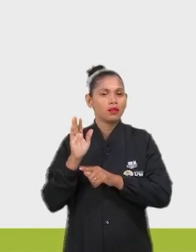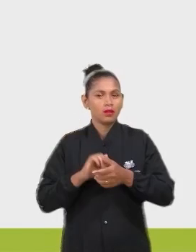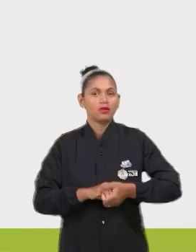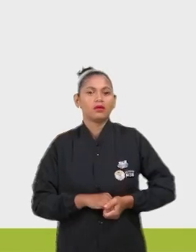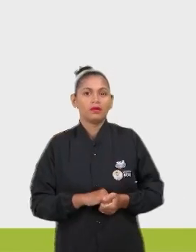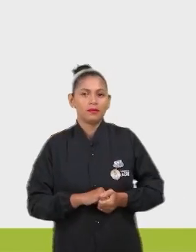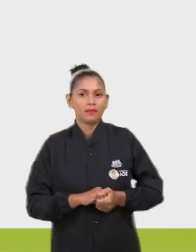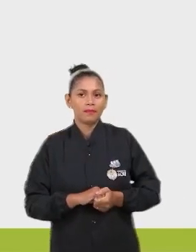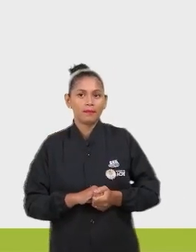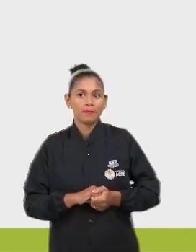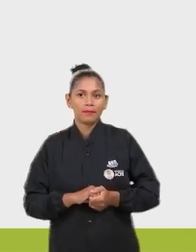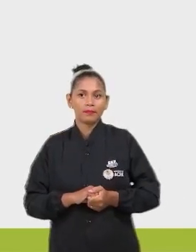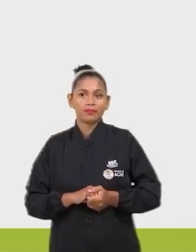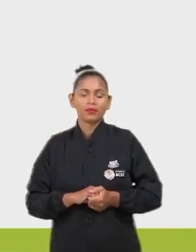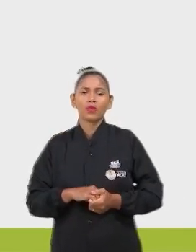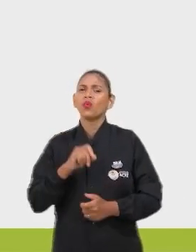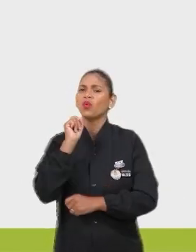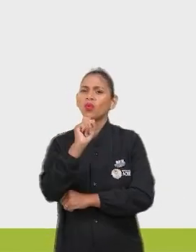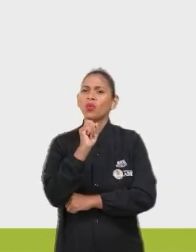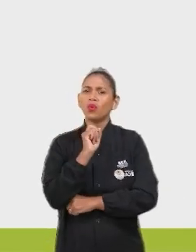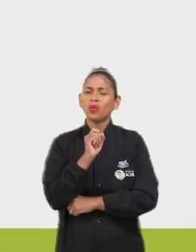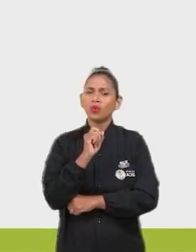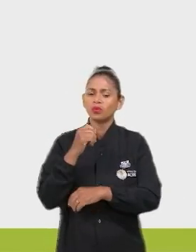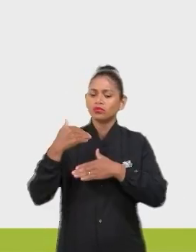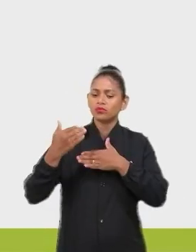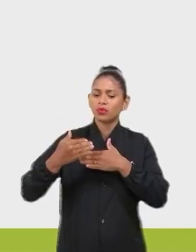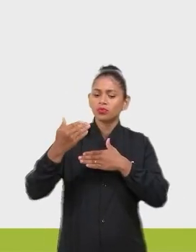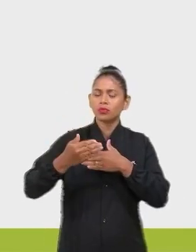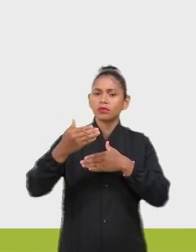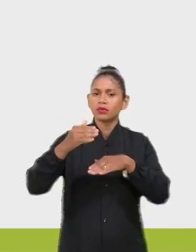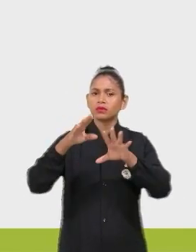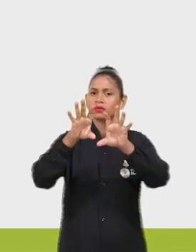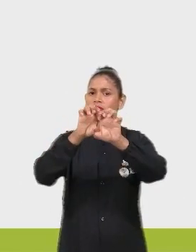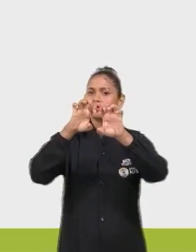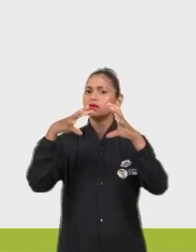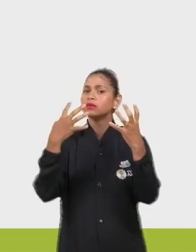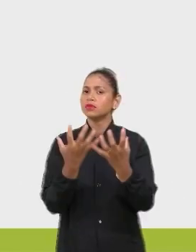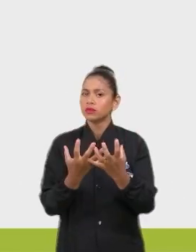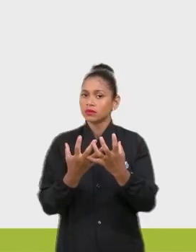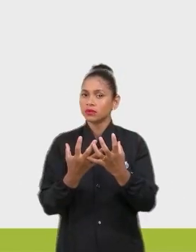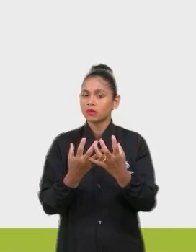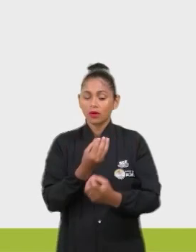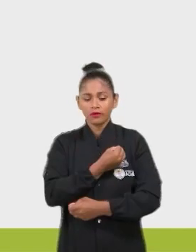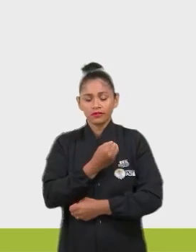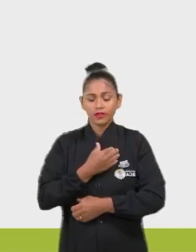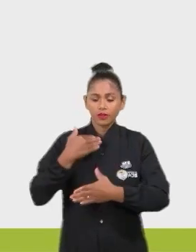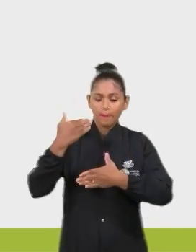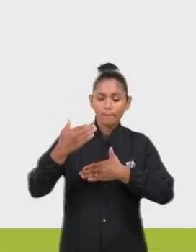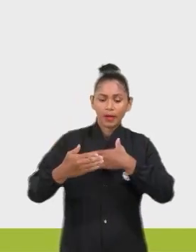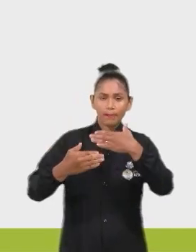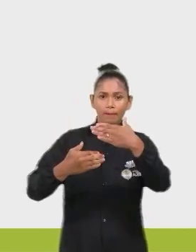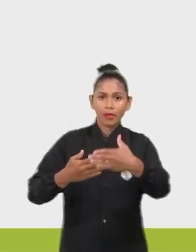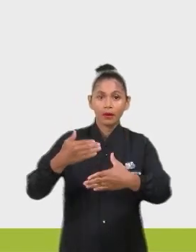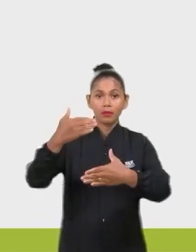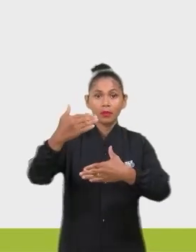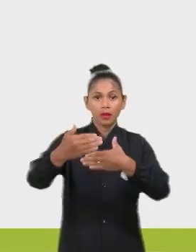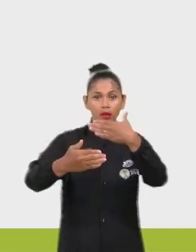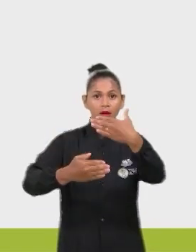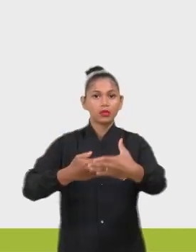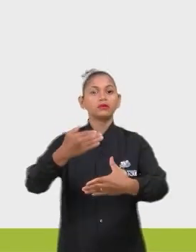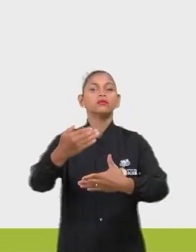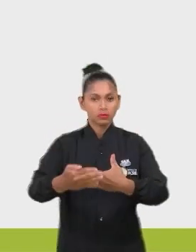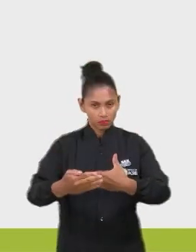ecológica, pessoal? É a vida que vai sucedendo a outra. Ou seja, sequência de